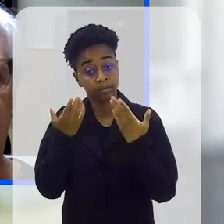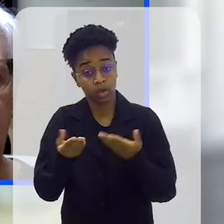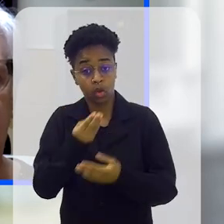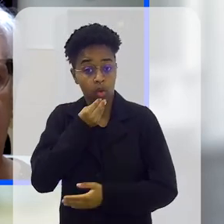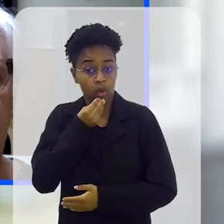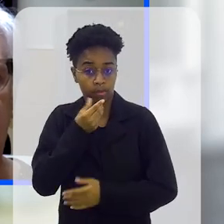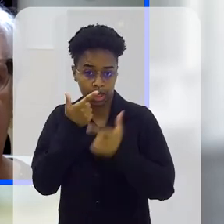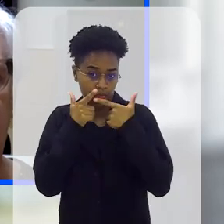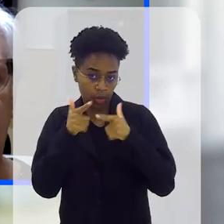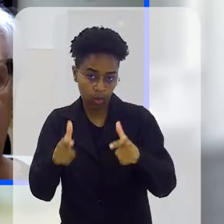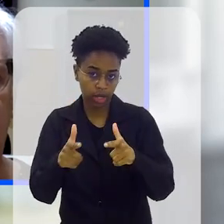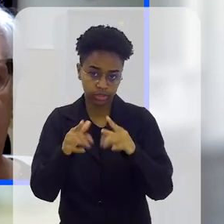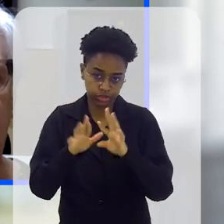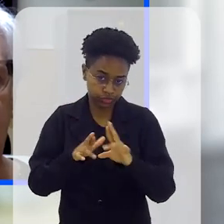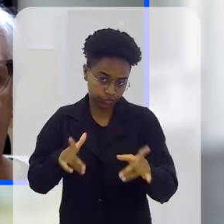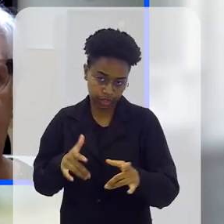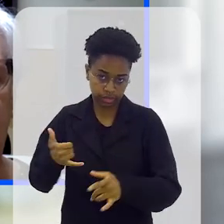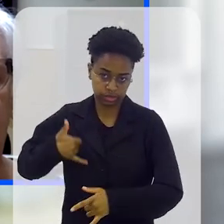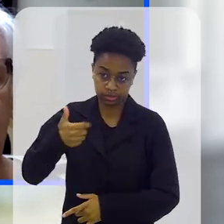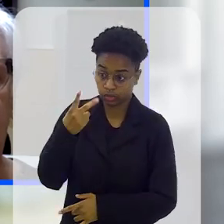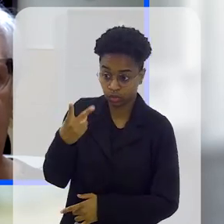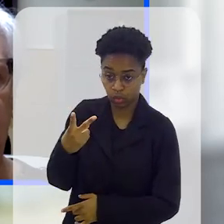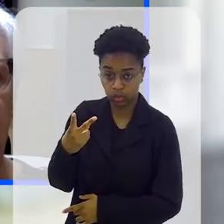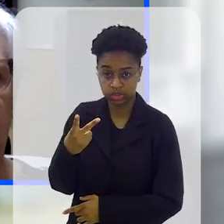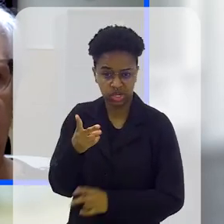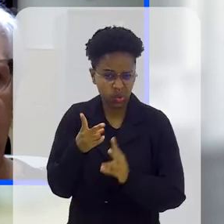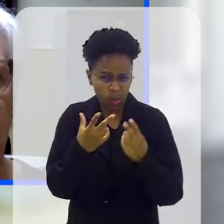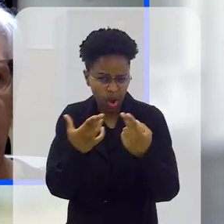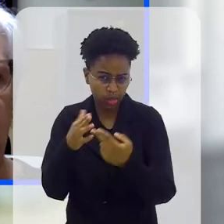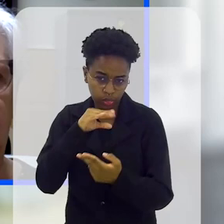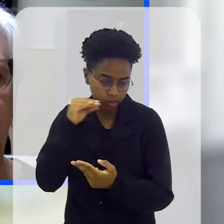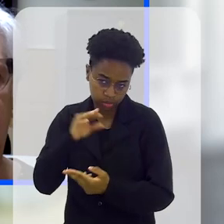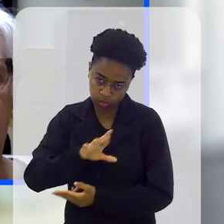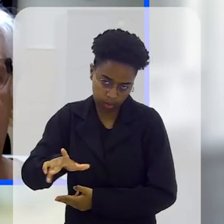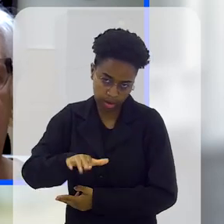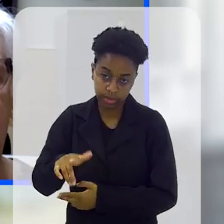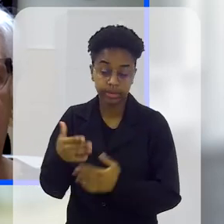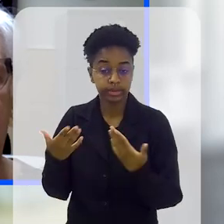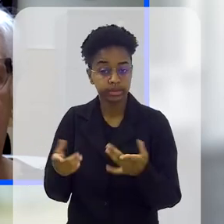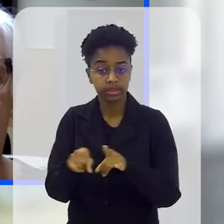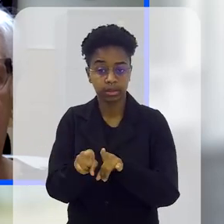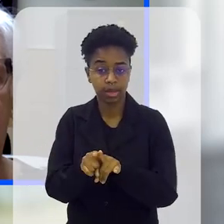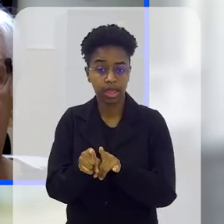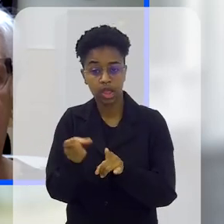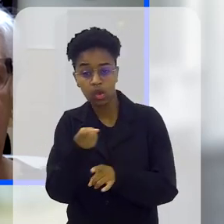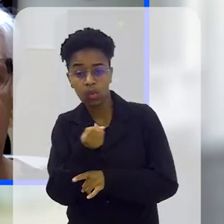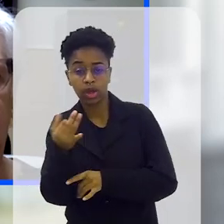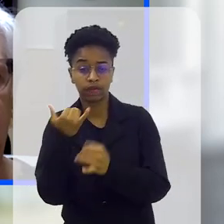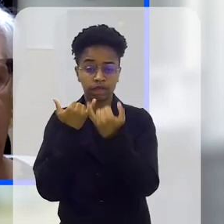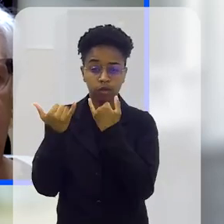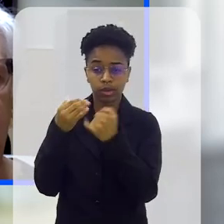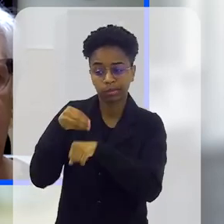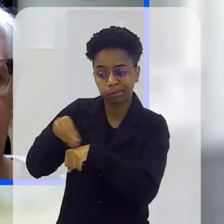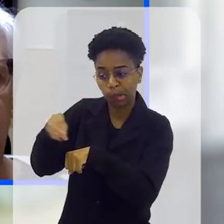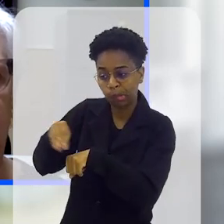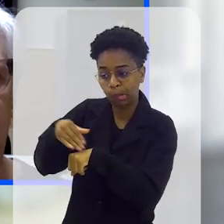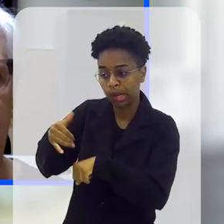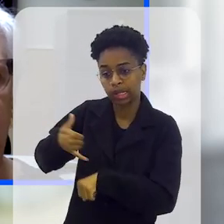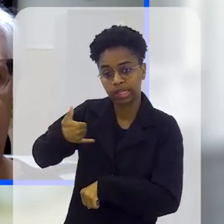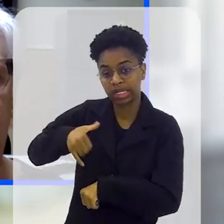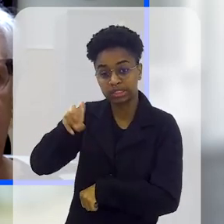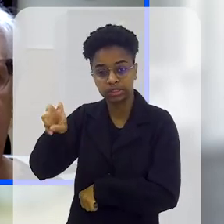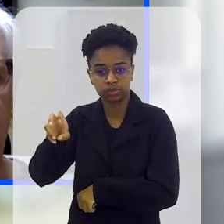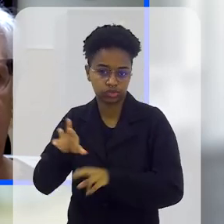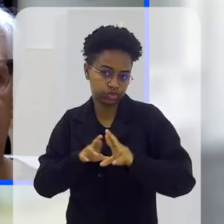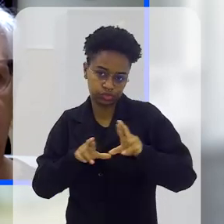obviamente que a linguagem para uma criança de dois anos não é a mesma para um adolescente e, obviamente, a quantidade de informações que a gente vai dar para uma